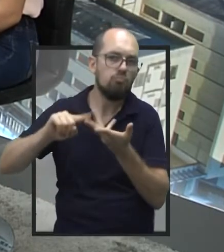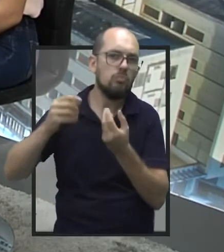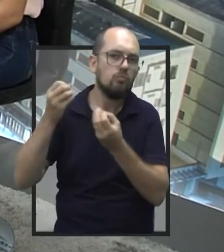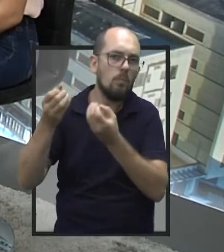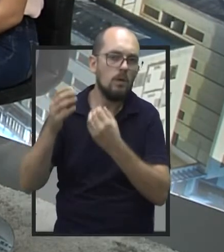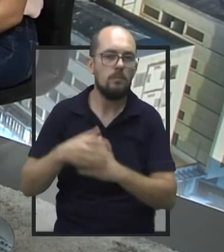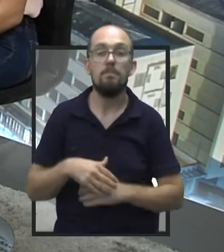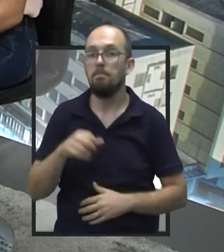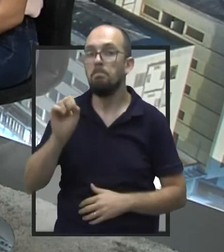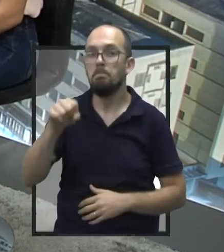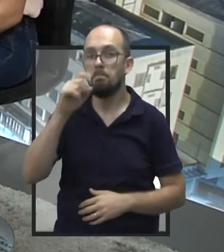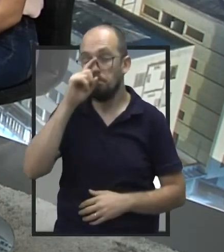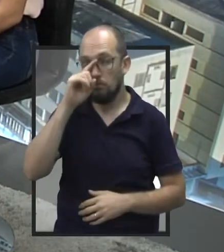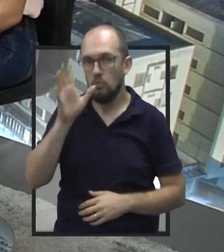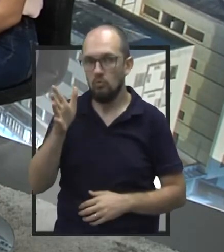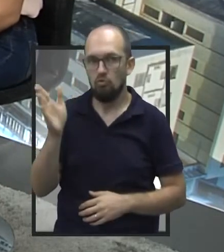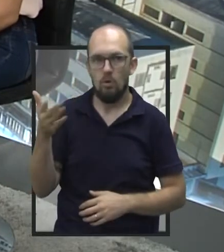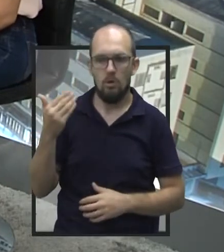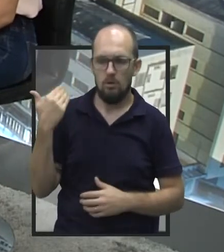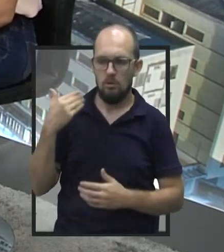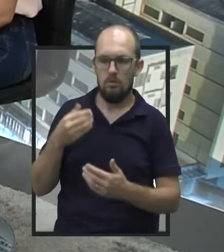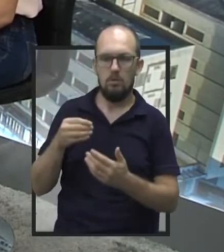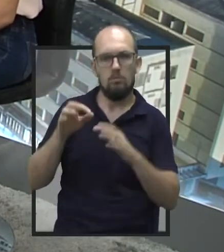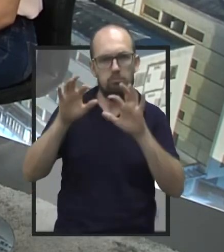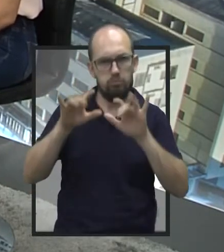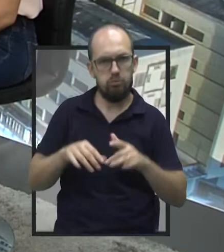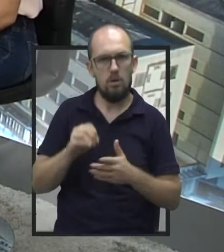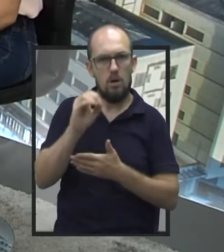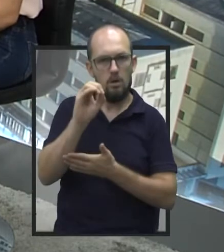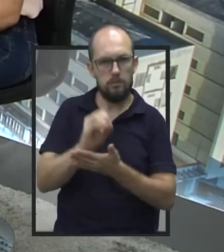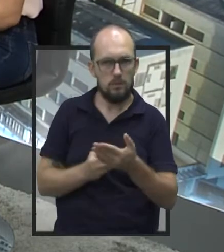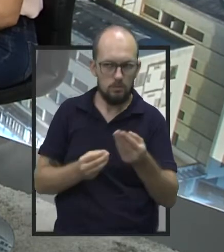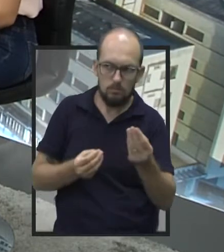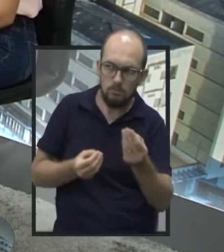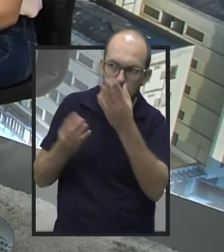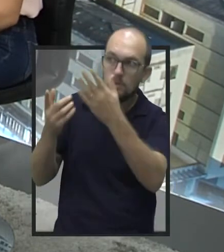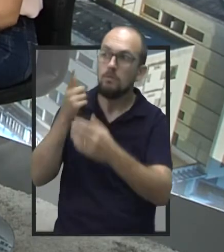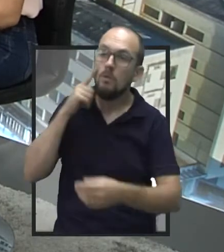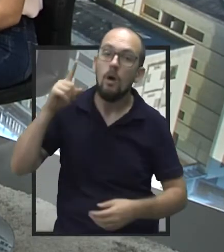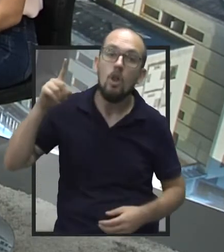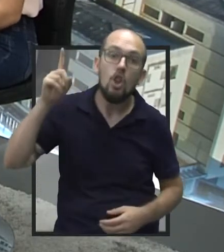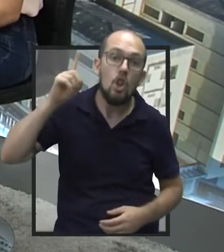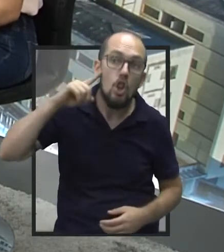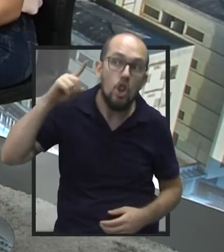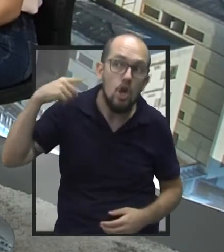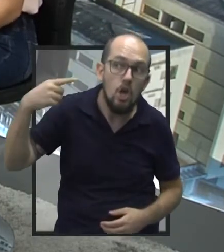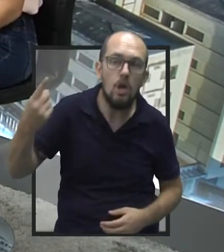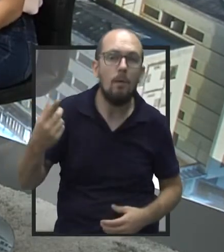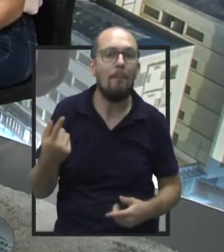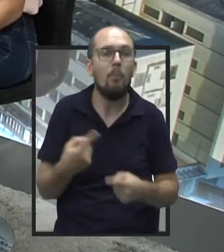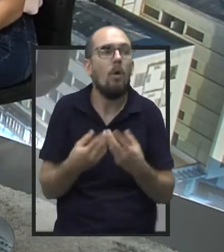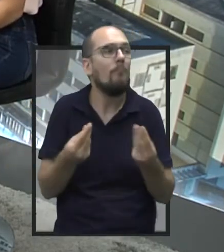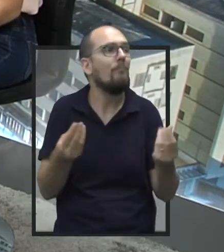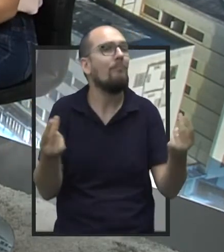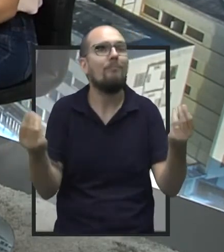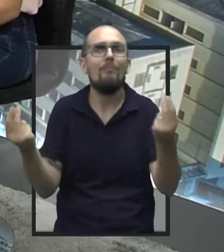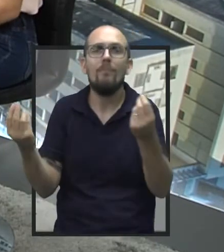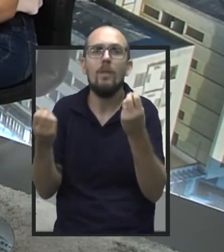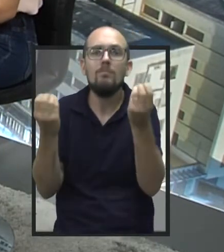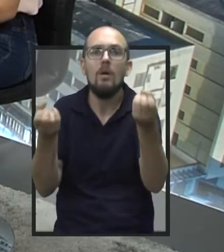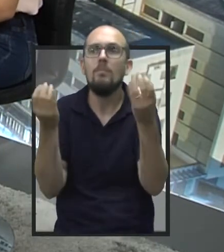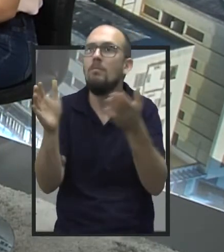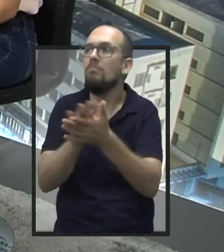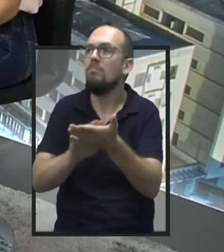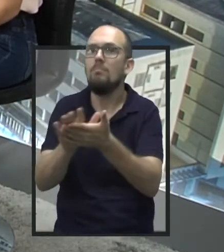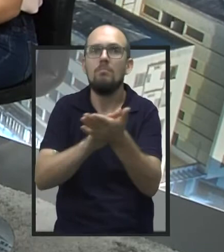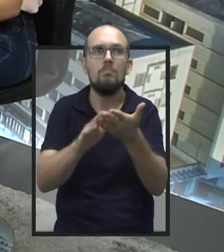desse Sim, nós estamos entrando agora, vou entrar com um ofício, para a gente ver se tem uma data, se tem uma previsão, porque não tem nada, Angelo. Não tem previsão,